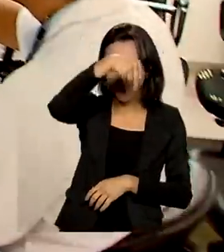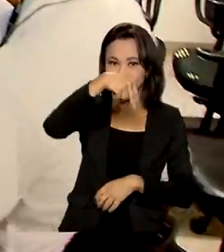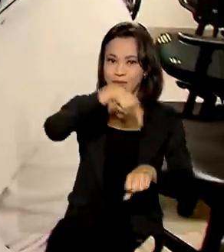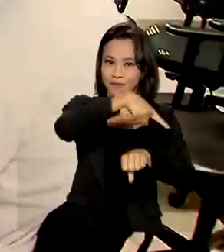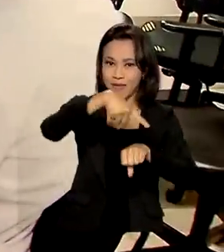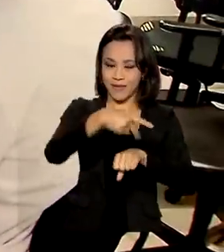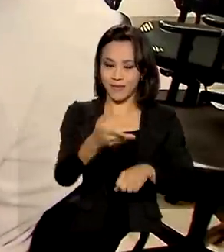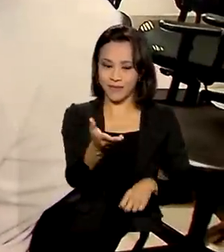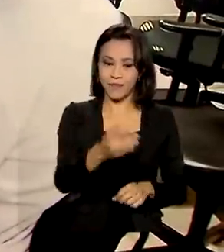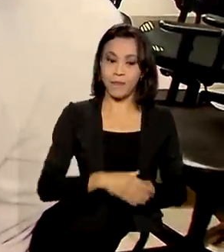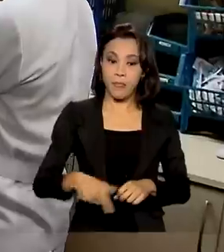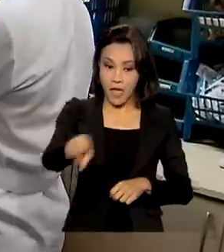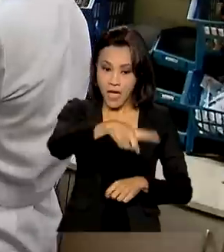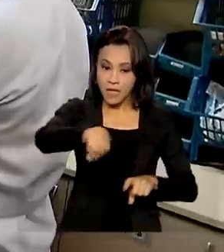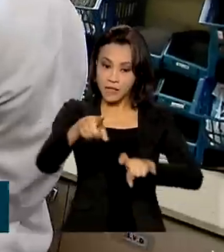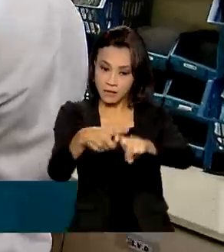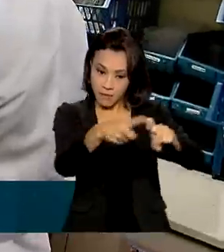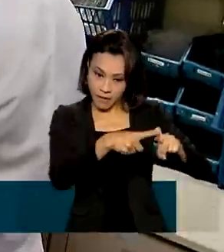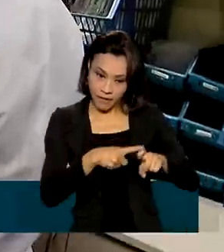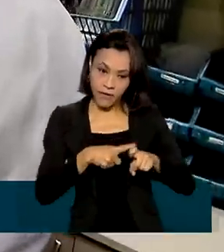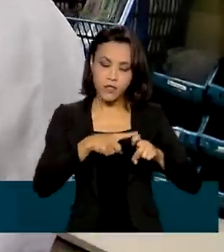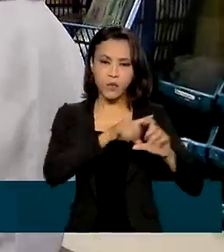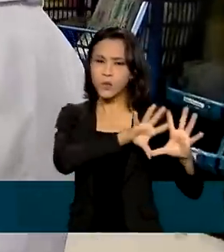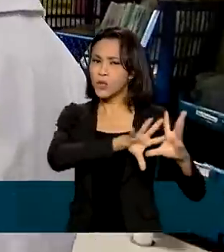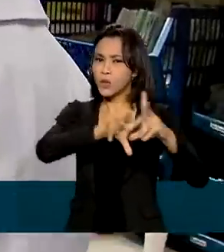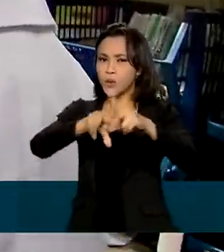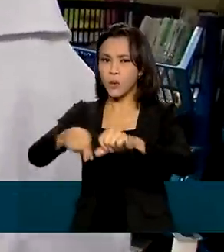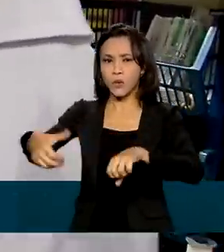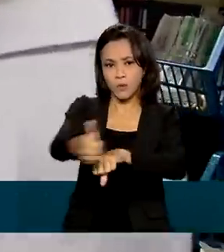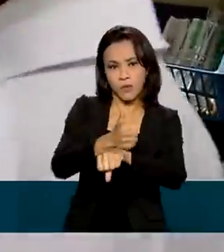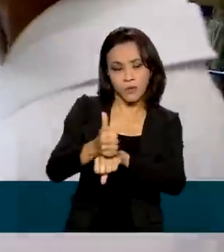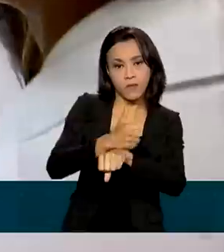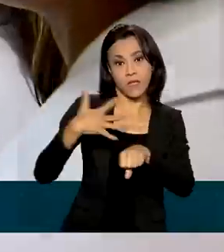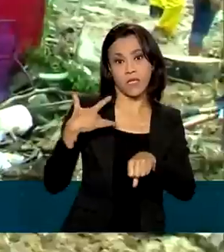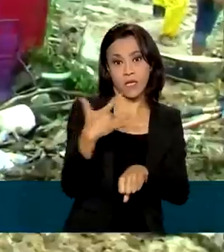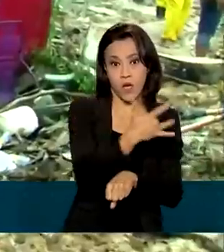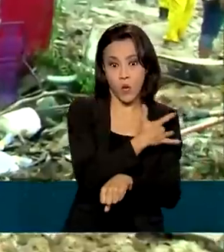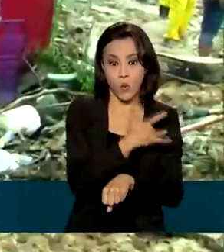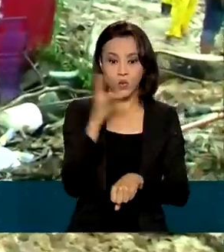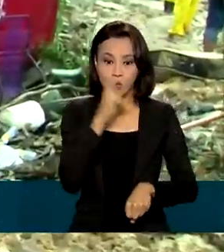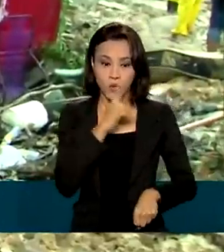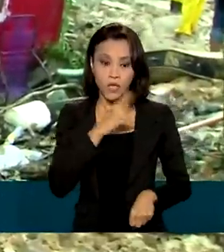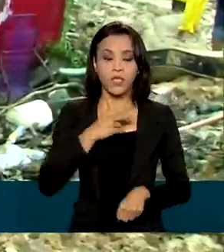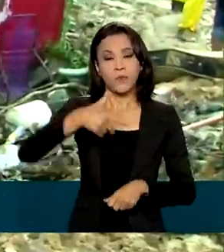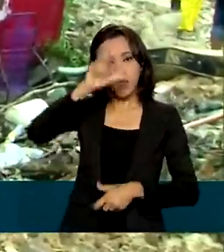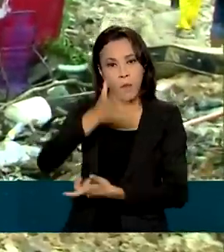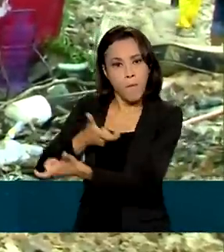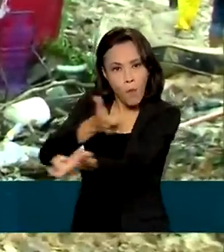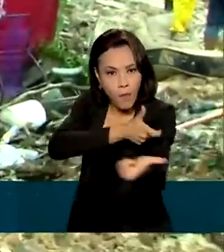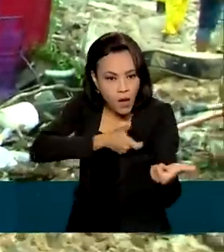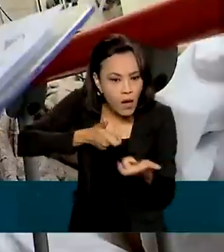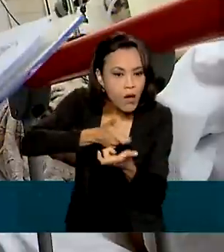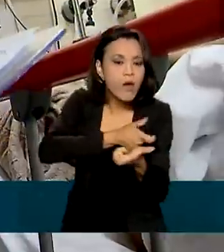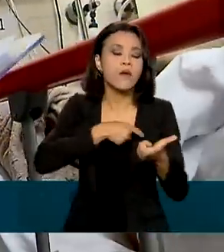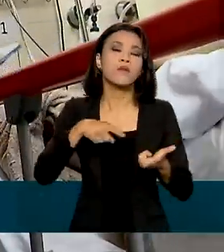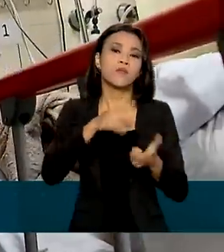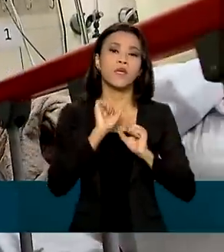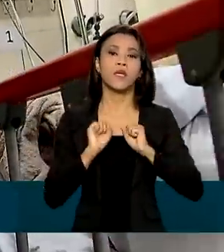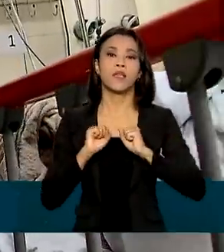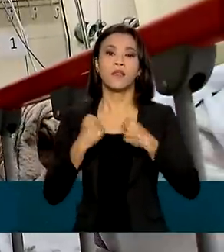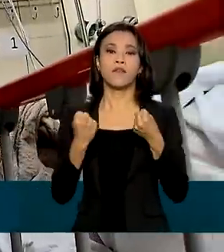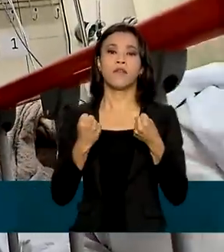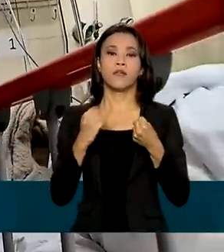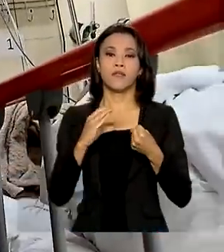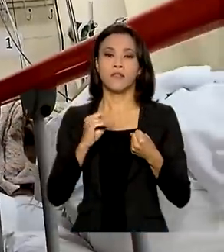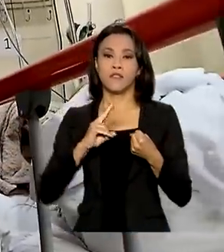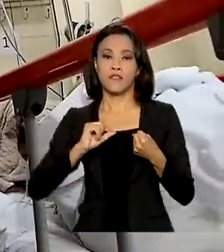Além dos médicos, todos os profissionais de saúde e de atendimento de urgência, como bombeiros e defesa civil, poderão fazer